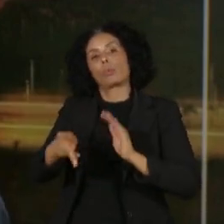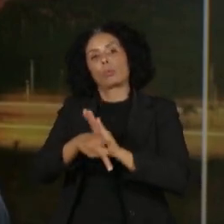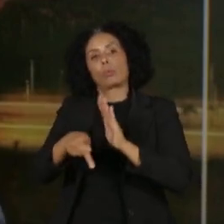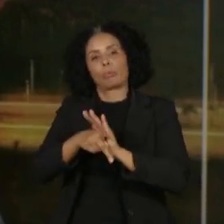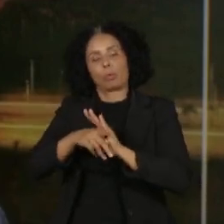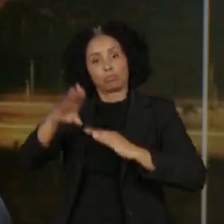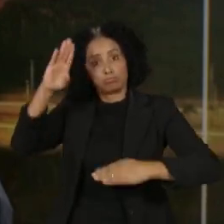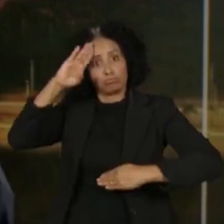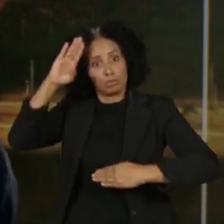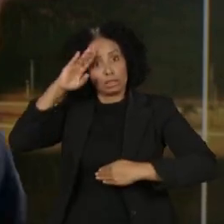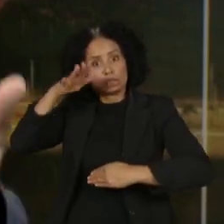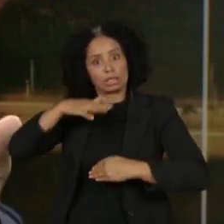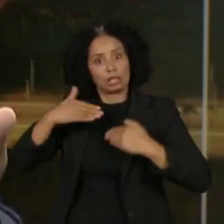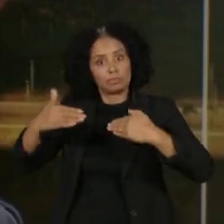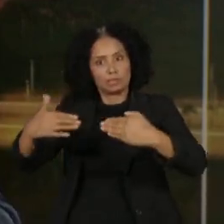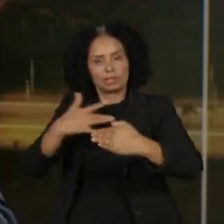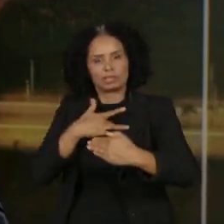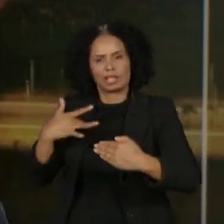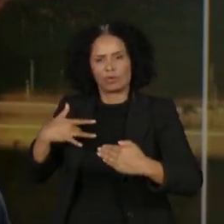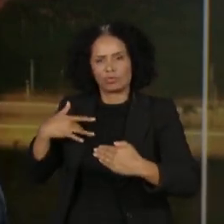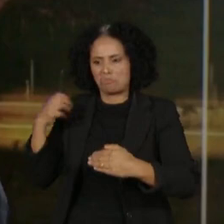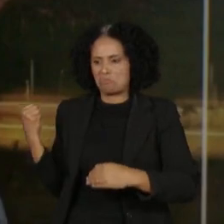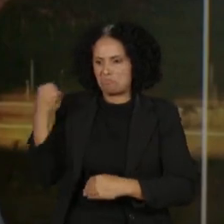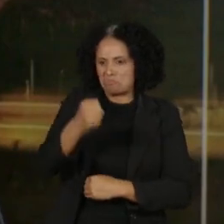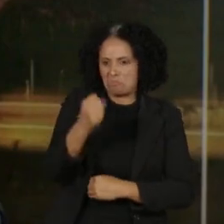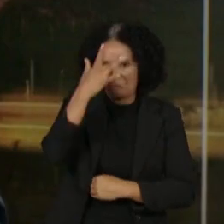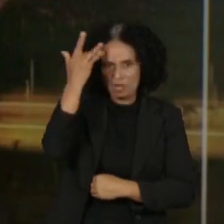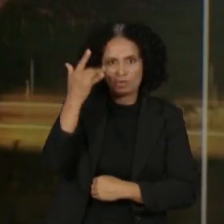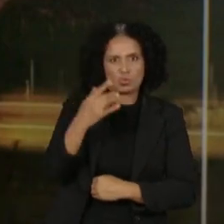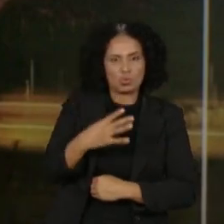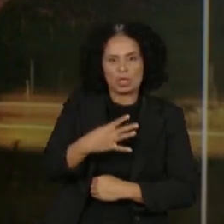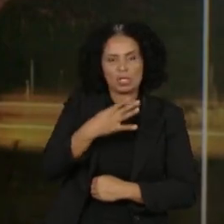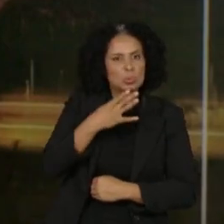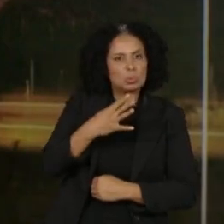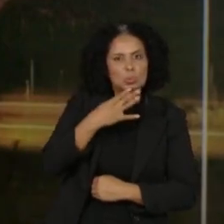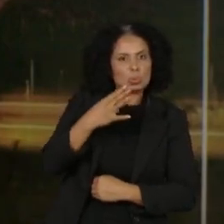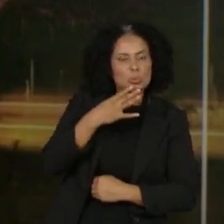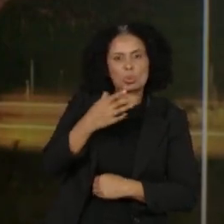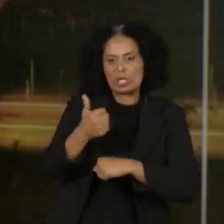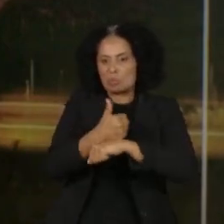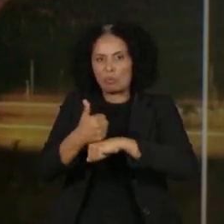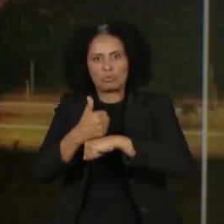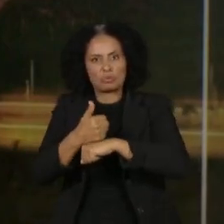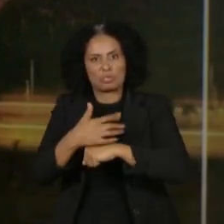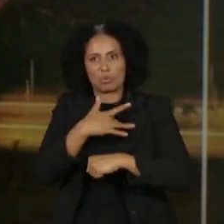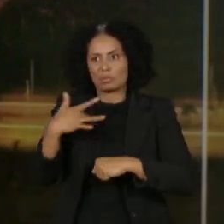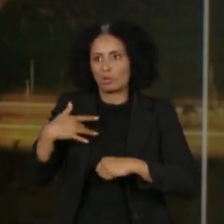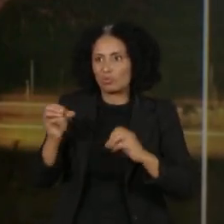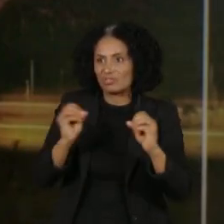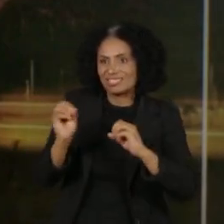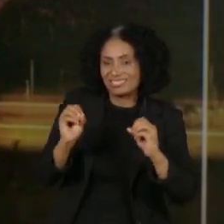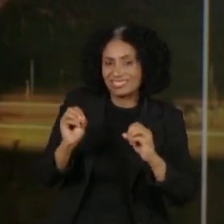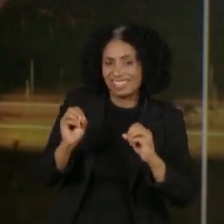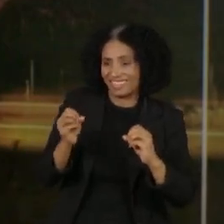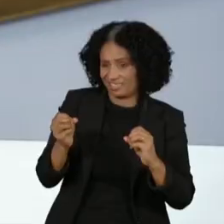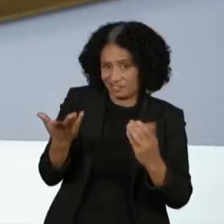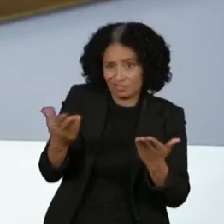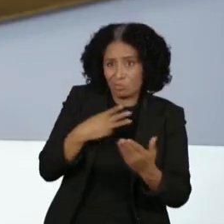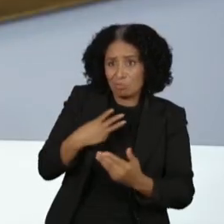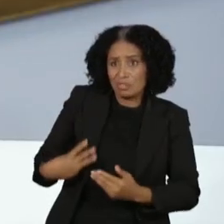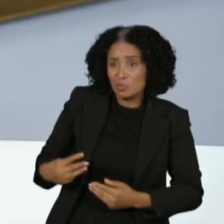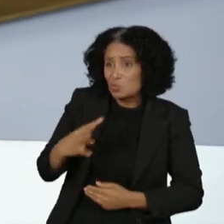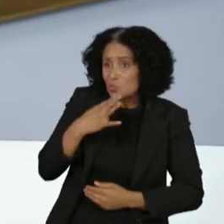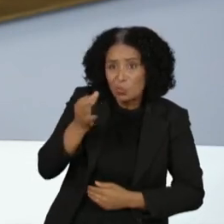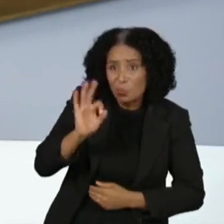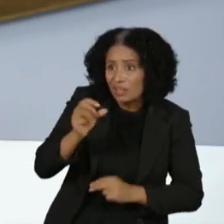lá que tinham total desconhecimento em relação à máquina da saúde, o próprio ministro Pazueiro dizia que não conhecia o SUS. Então, nós vamos